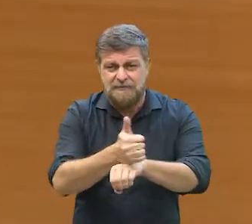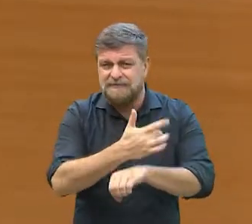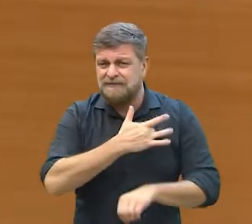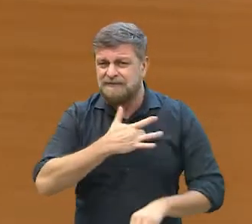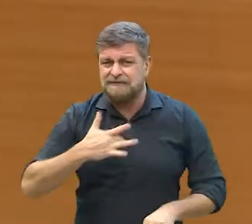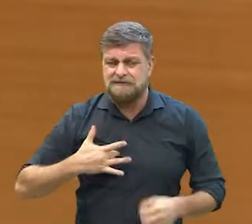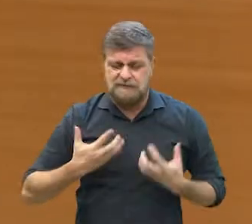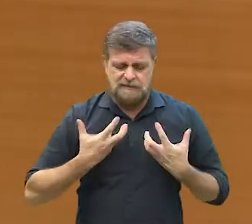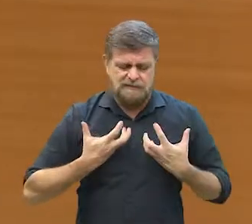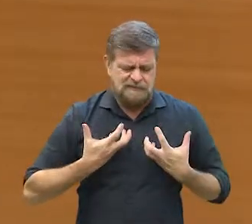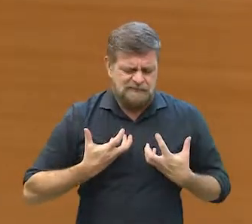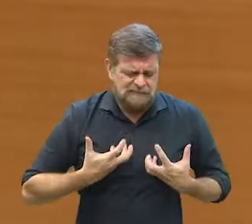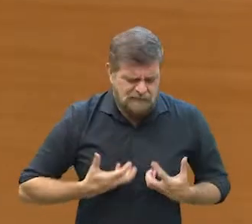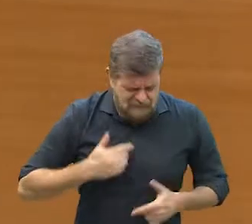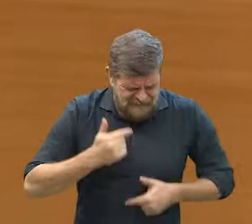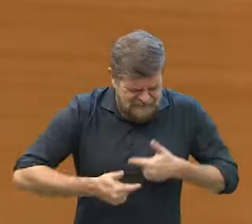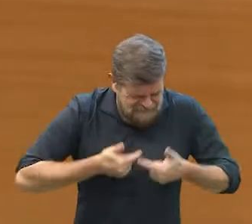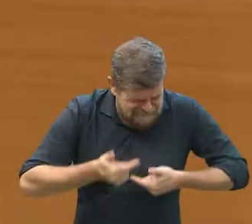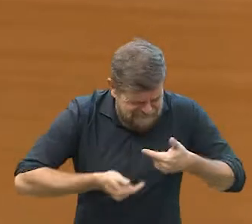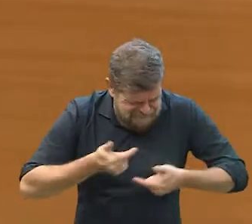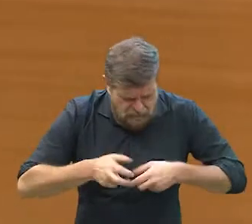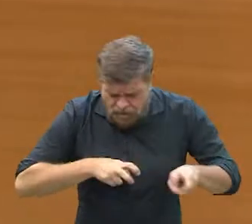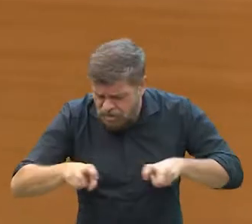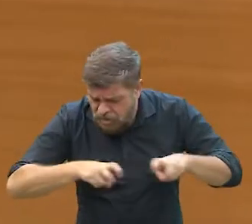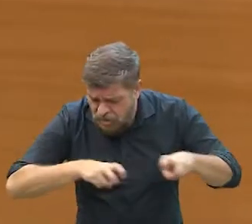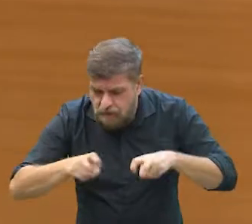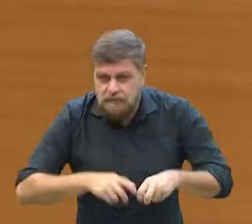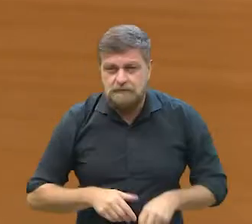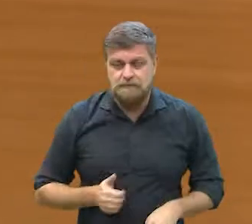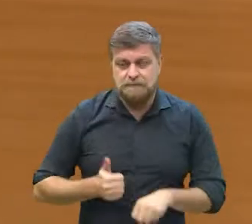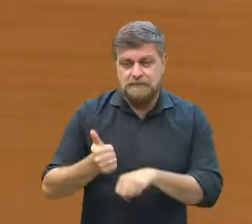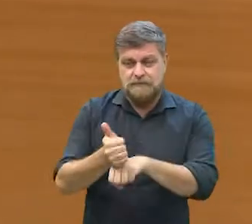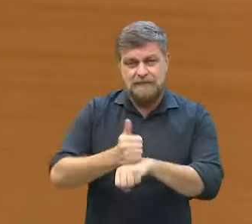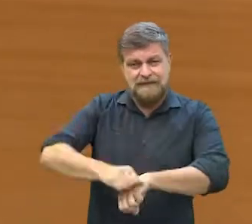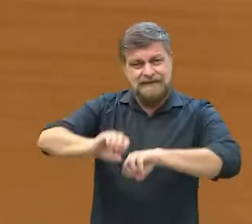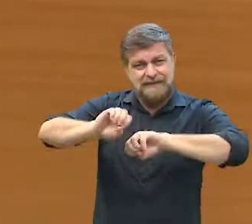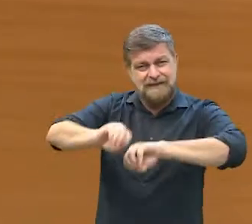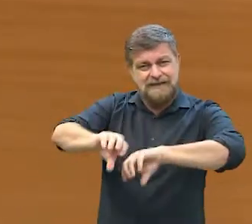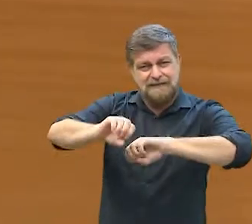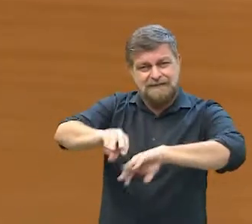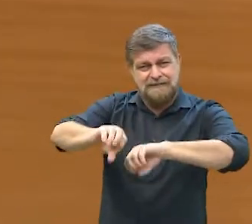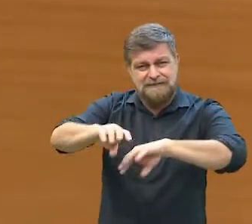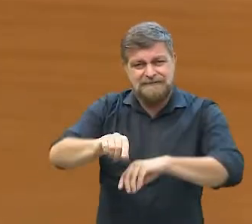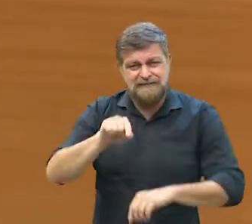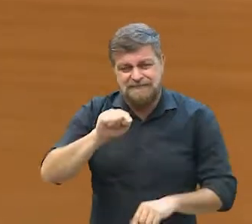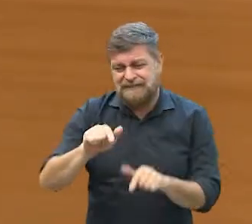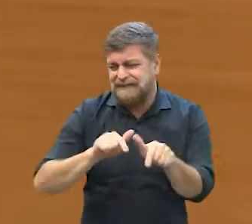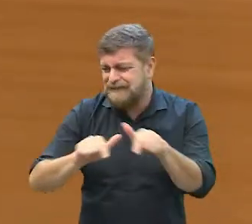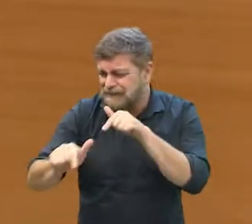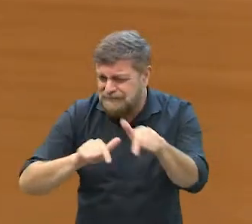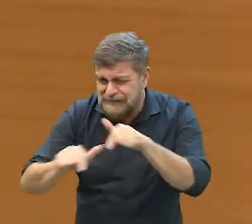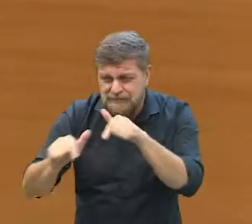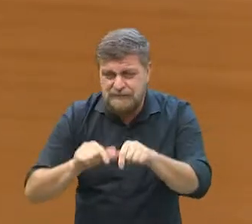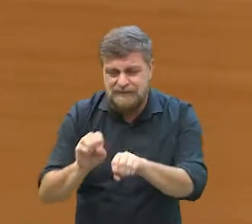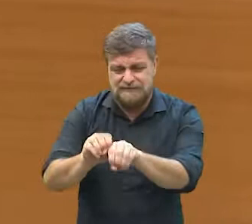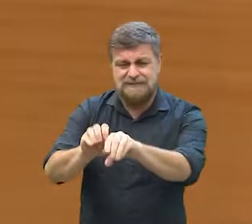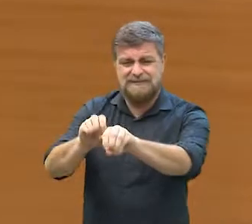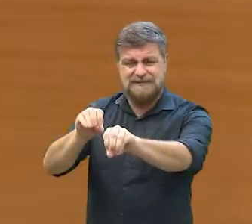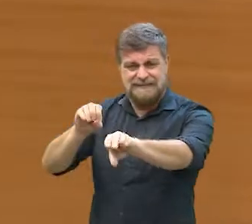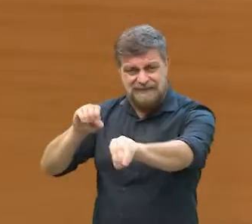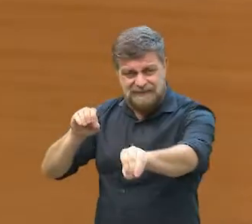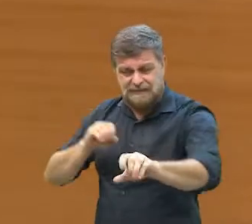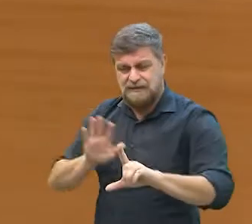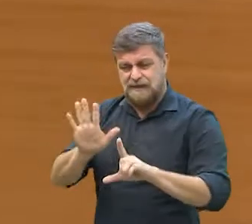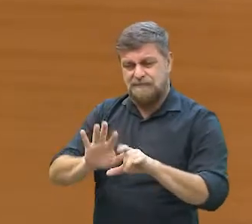completamente esgotados, profissionais da educação, porque os profissionais da educação estão trabalhando, né?